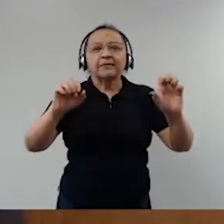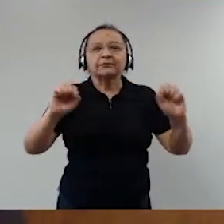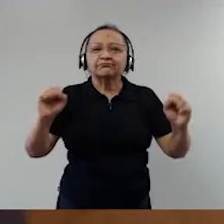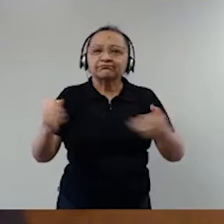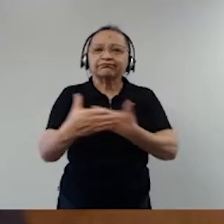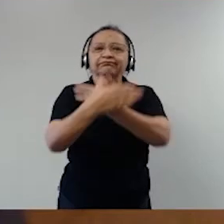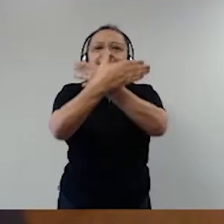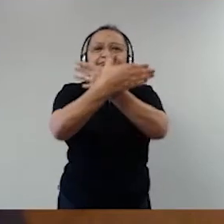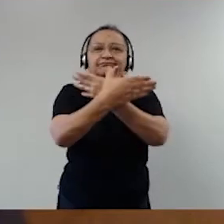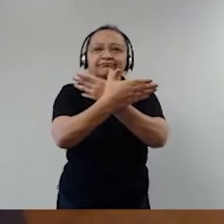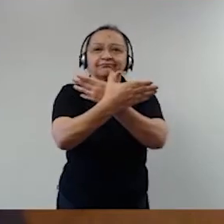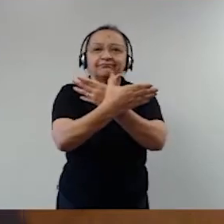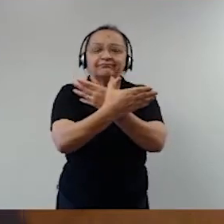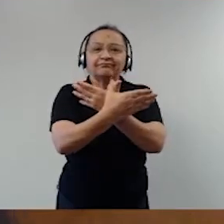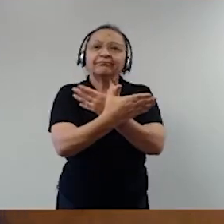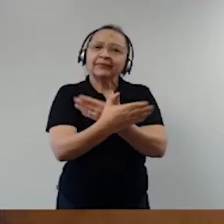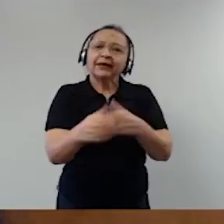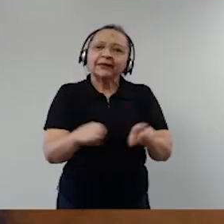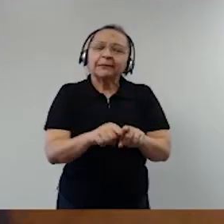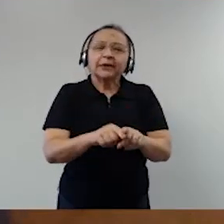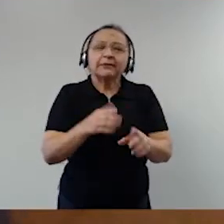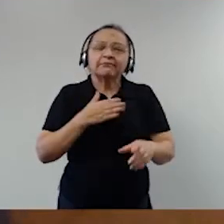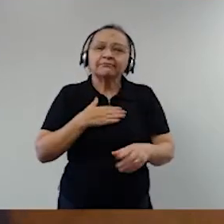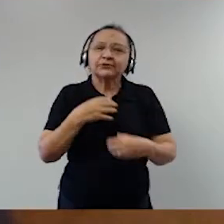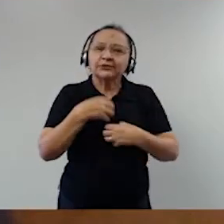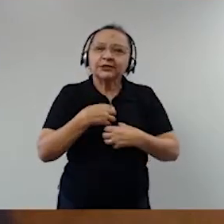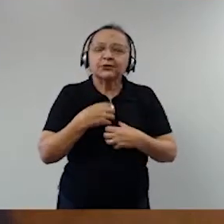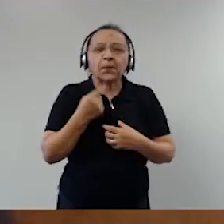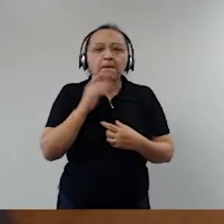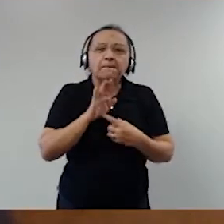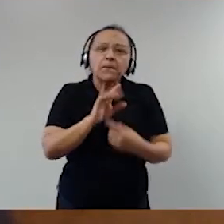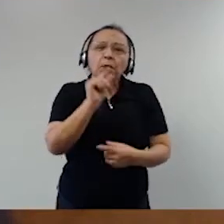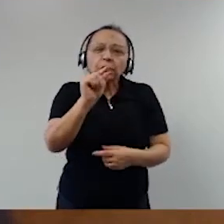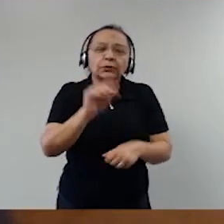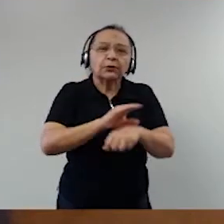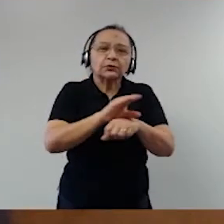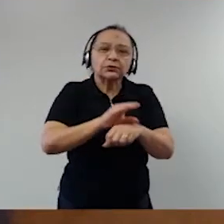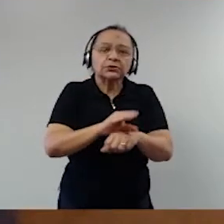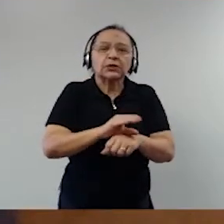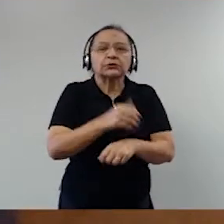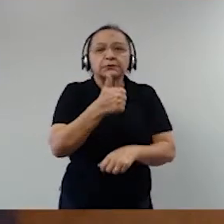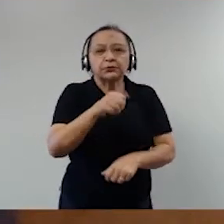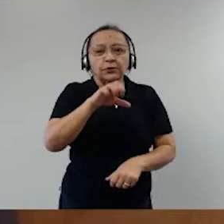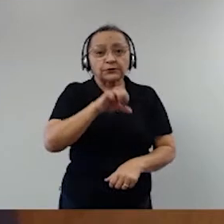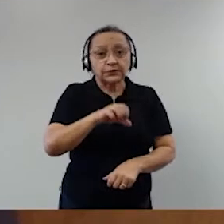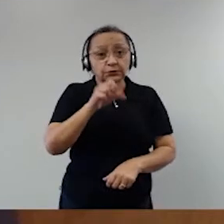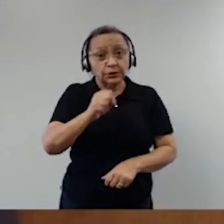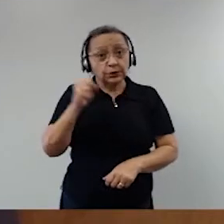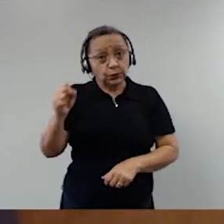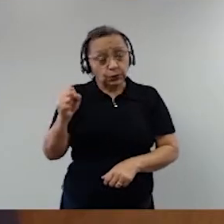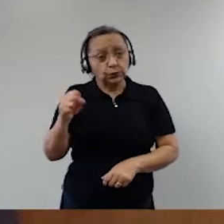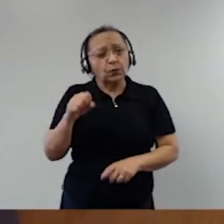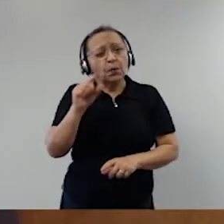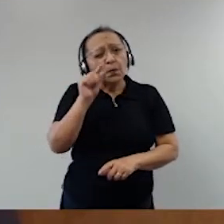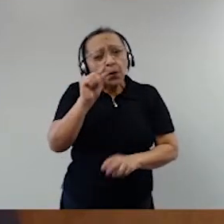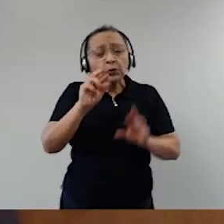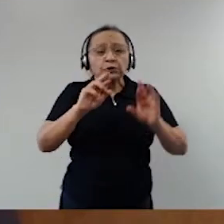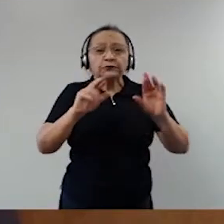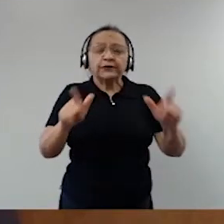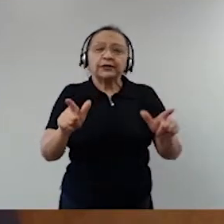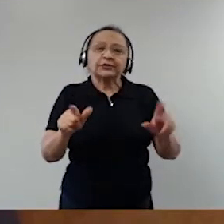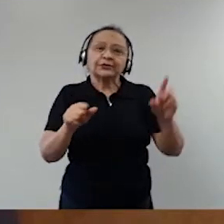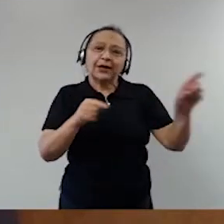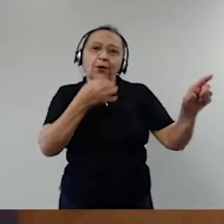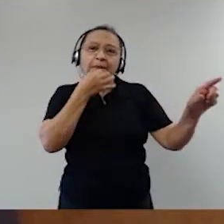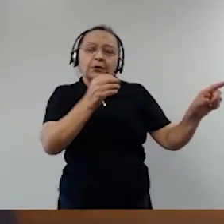visão da Constituição de 1988 um pouco diferente do professor